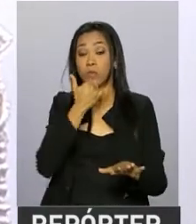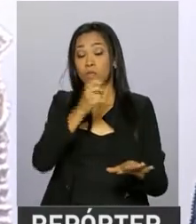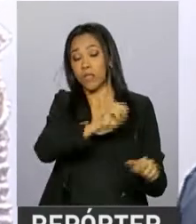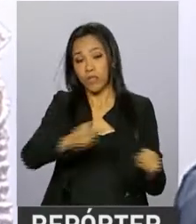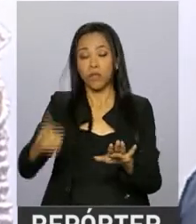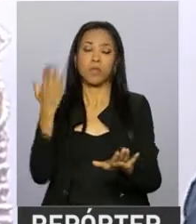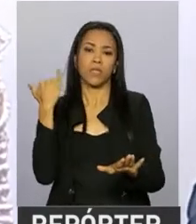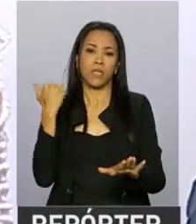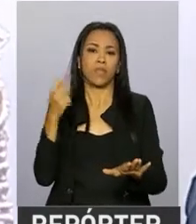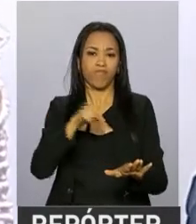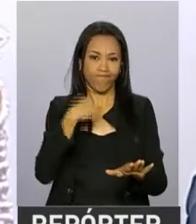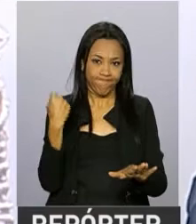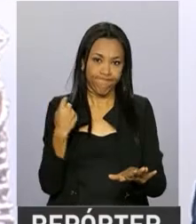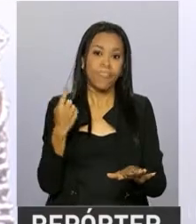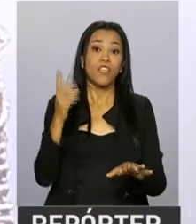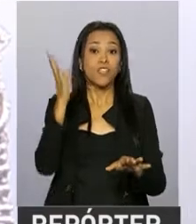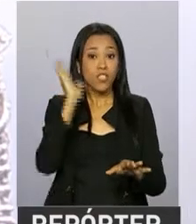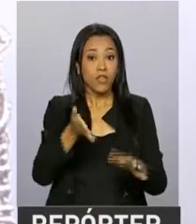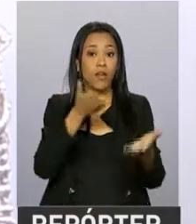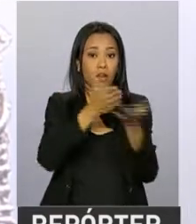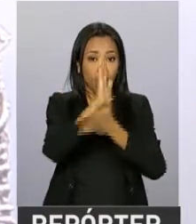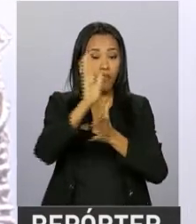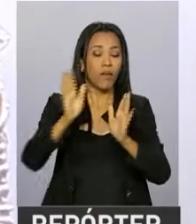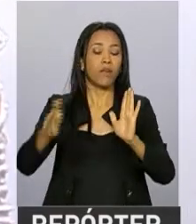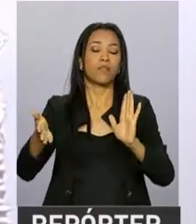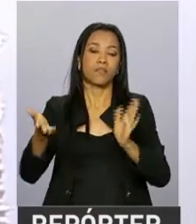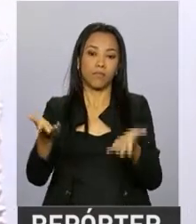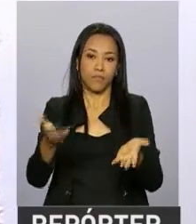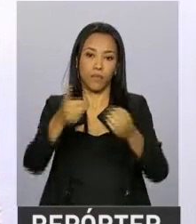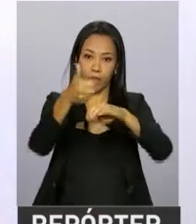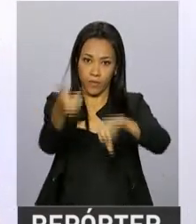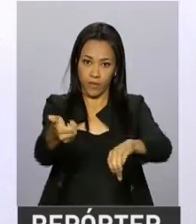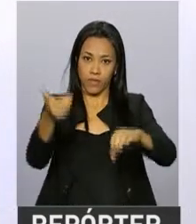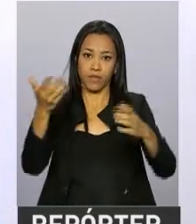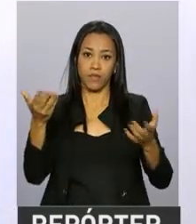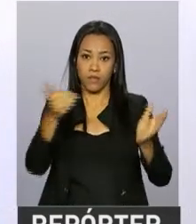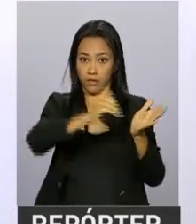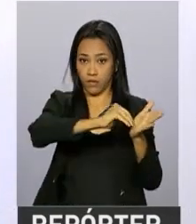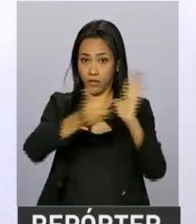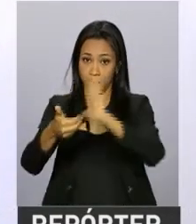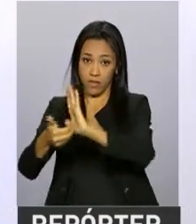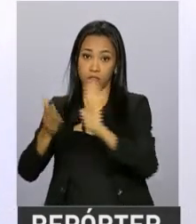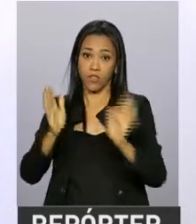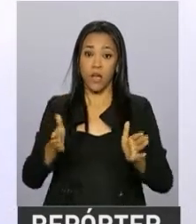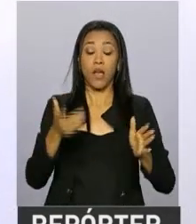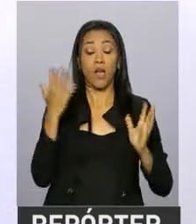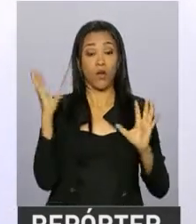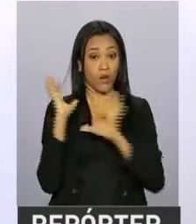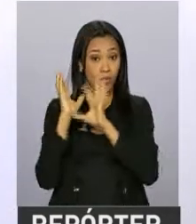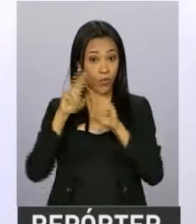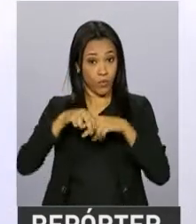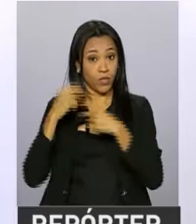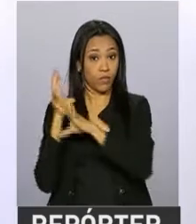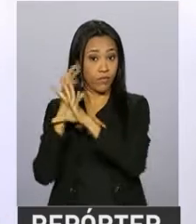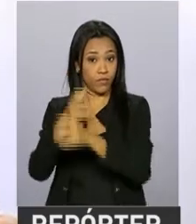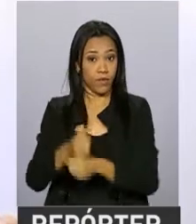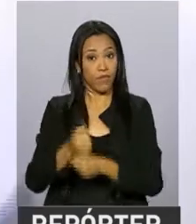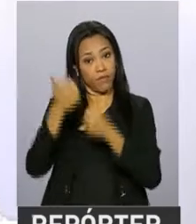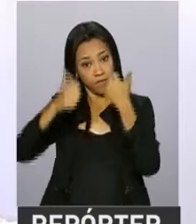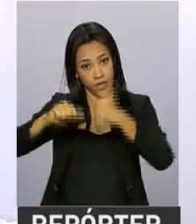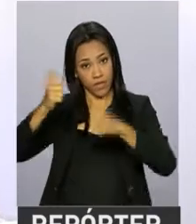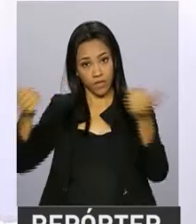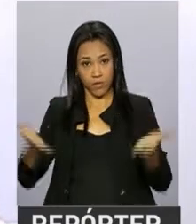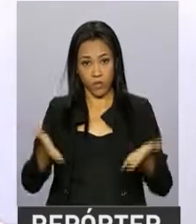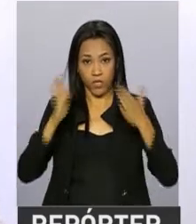foi aprovada pelo Congresso Nacional, Câmara e Senado. Então, traz esse grande balanço aqui. Outras informações do